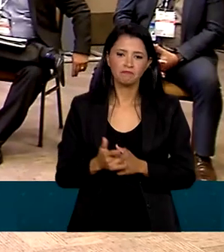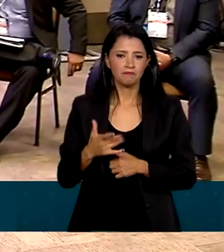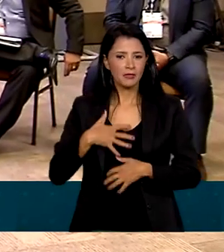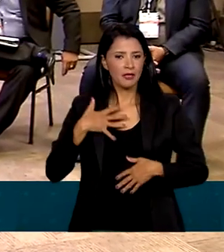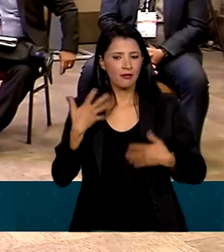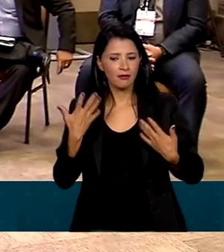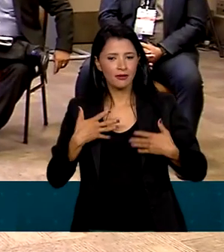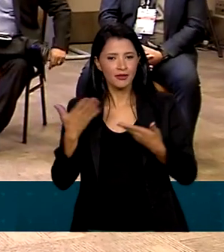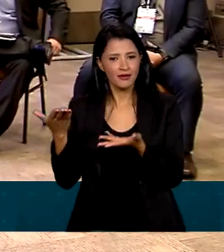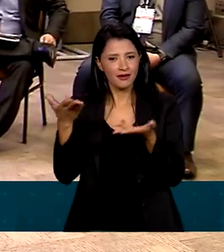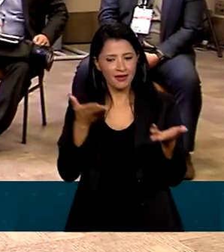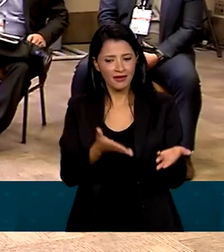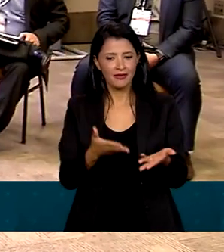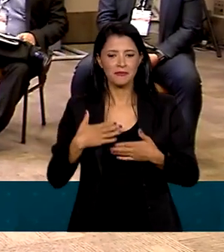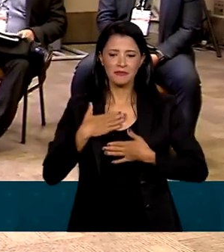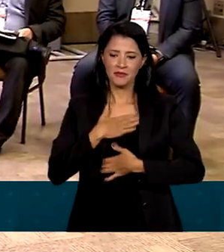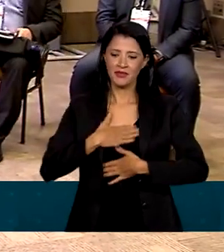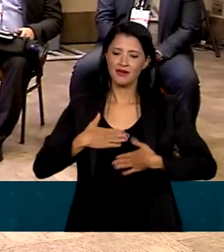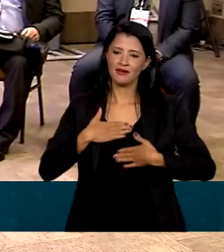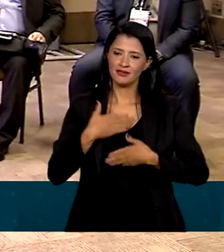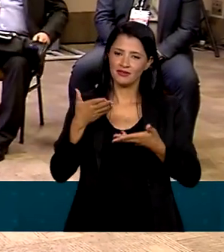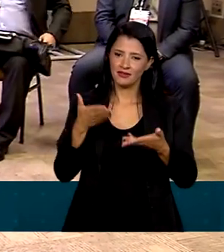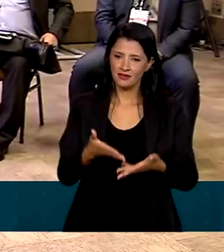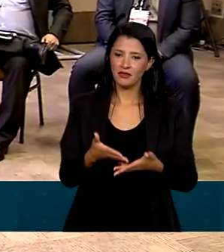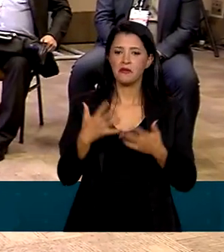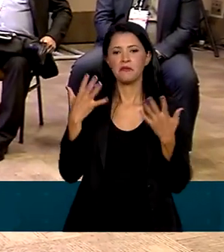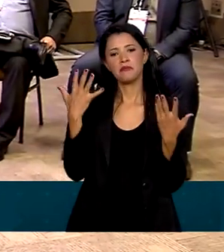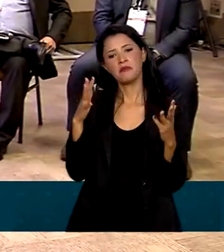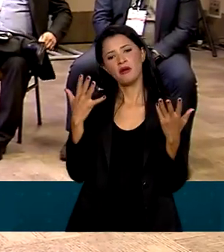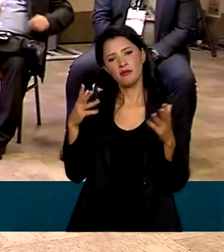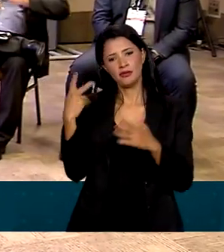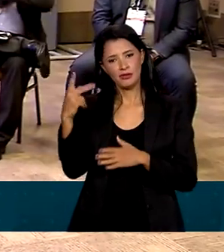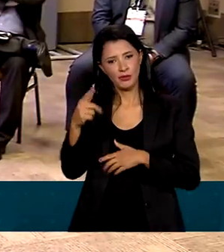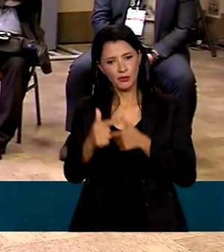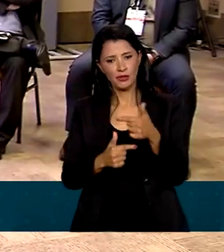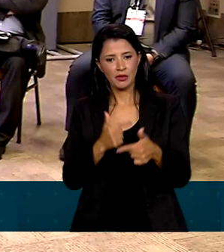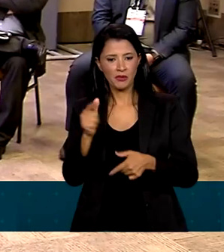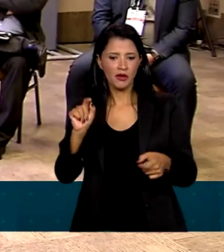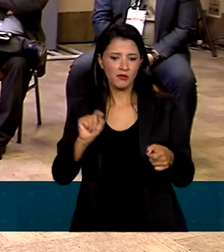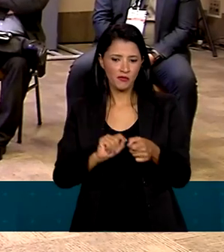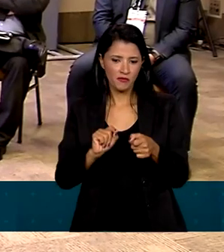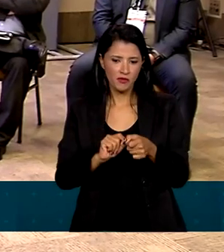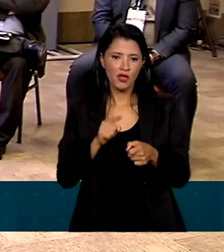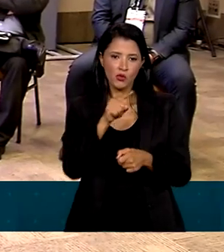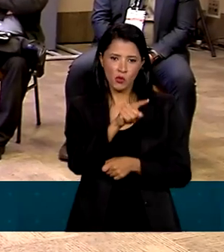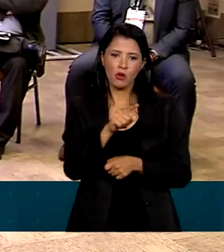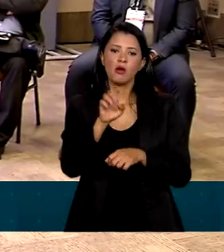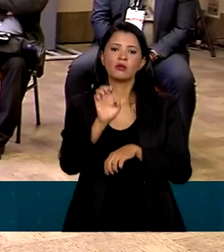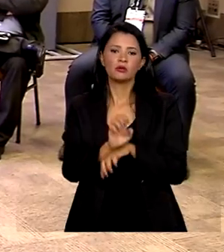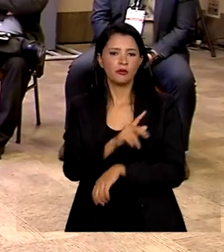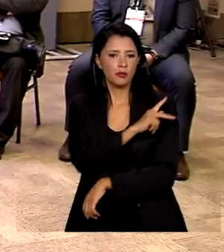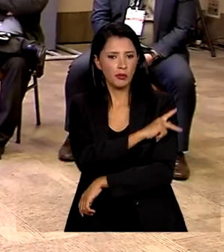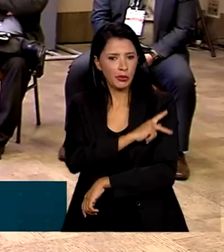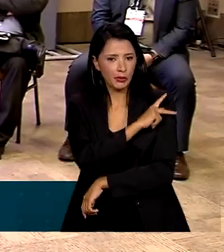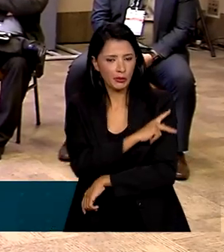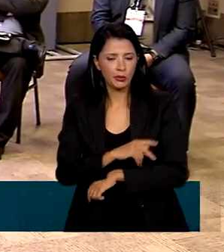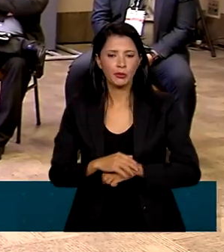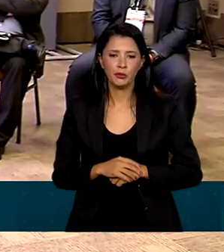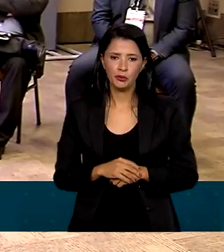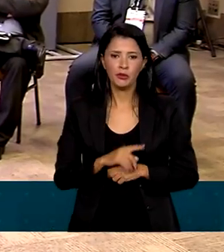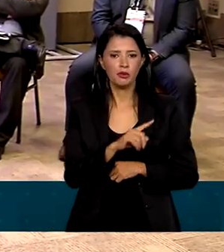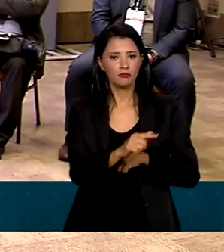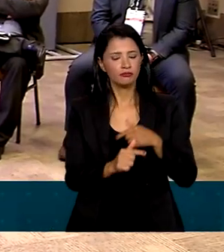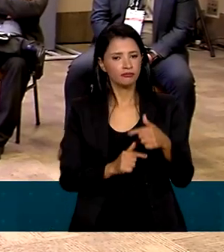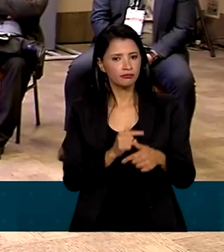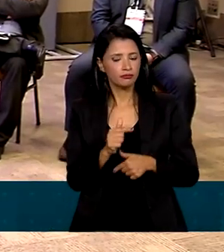tê aqui conosco, prazer, parabéns pelo trabalho realizado no estado do Piauí e o trabalho que já vem